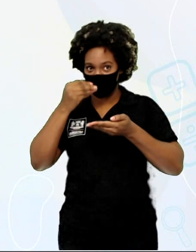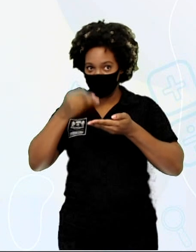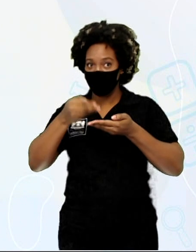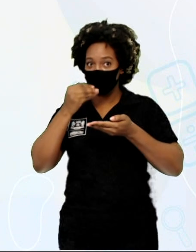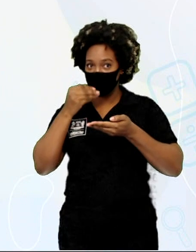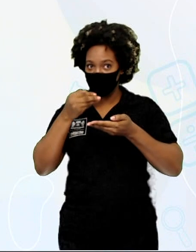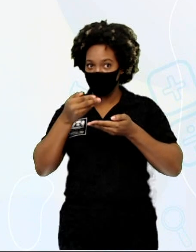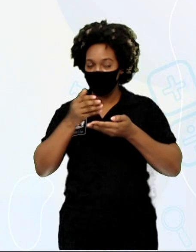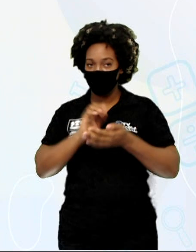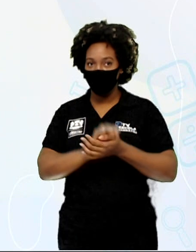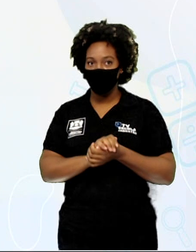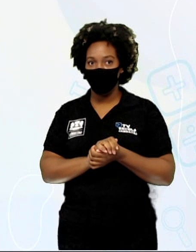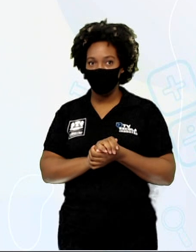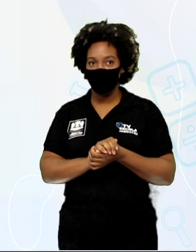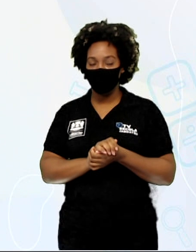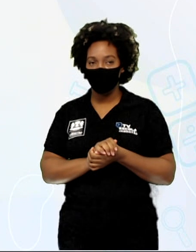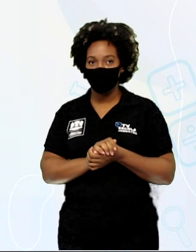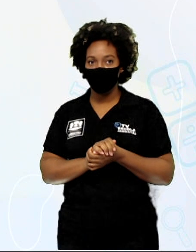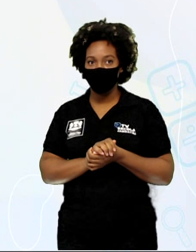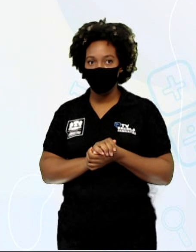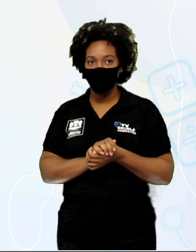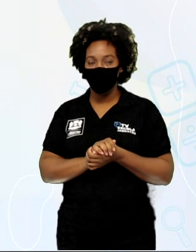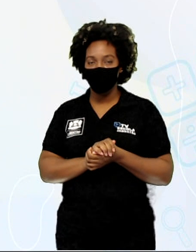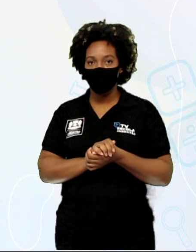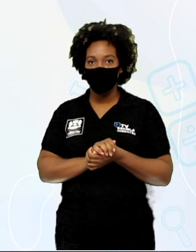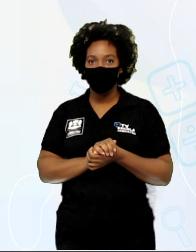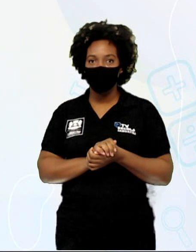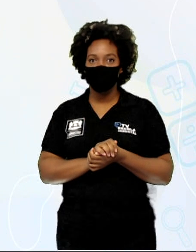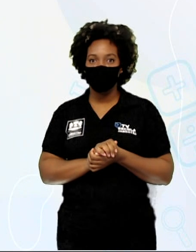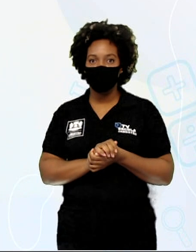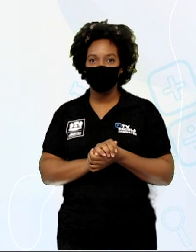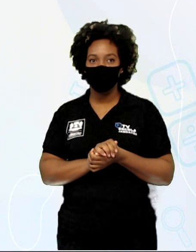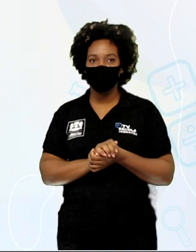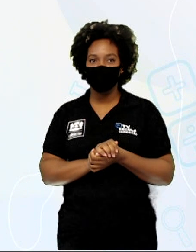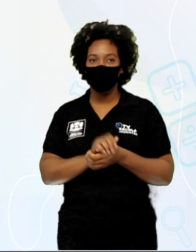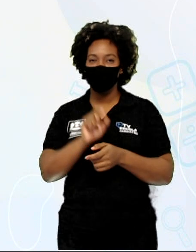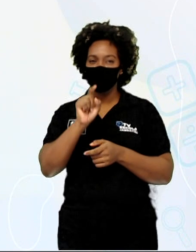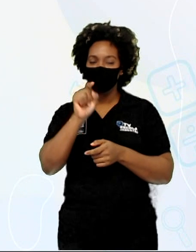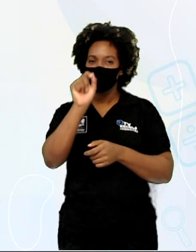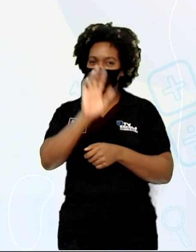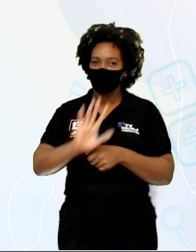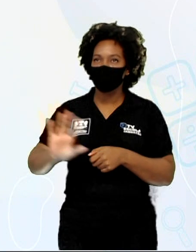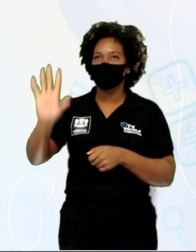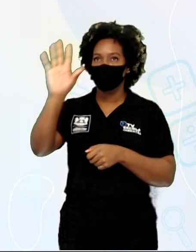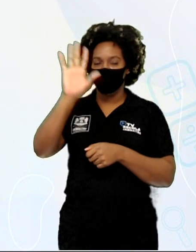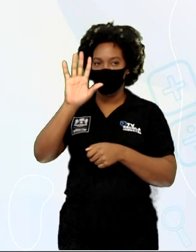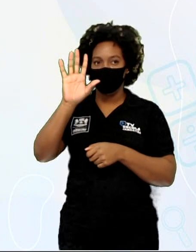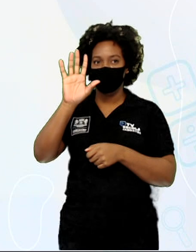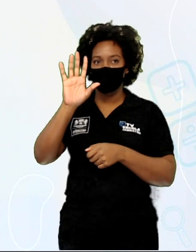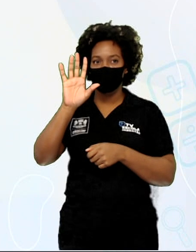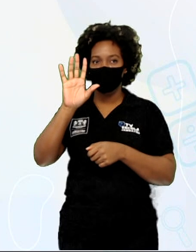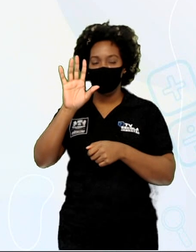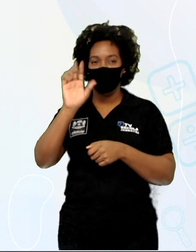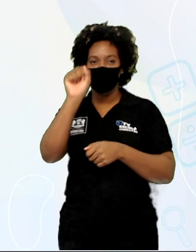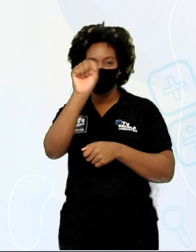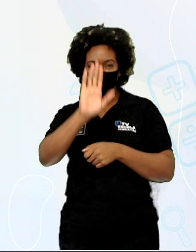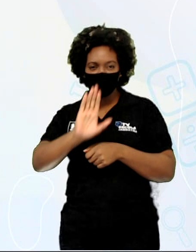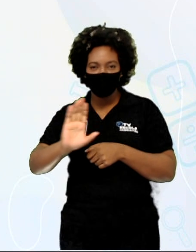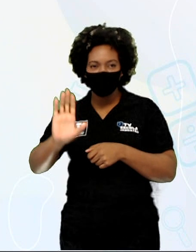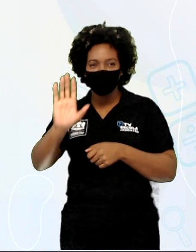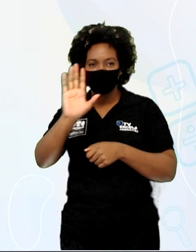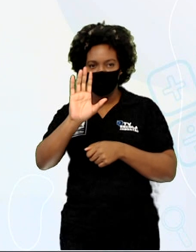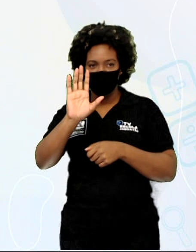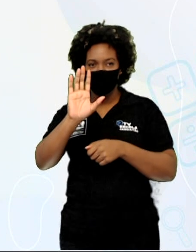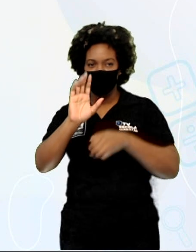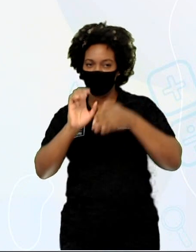grão com espinafre. Lá na imagem eu tenho o logotipo, que nesse caso aqui